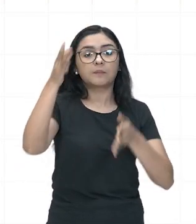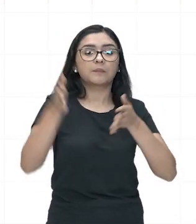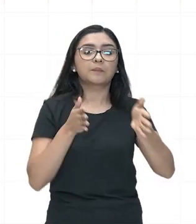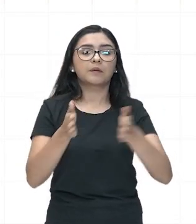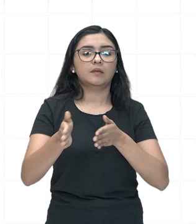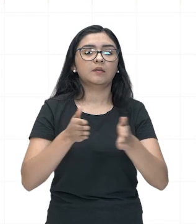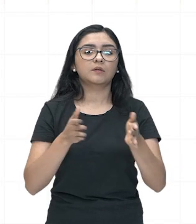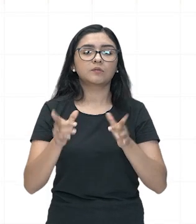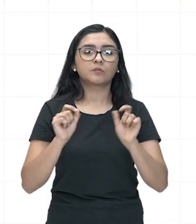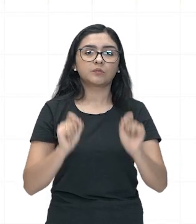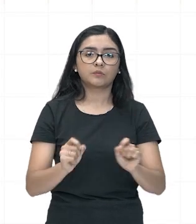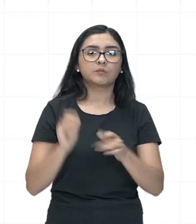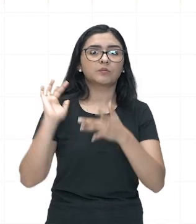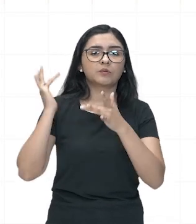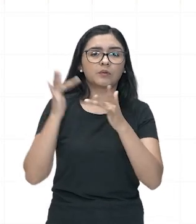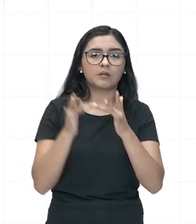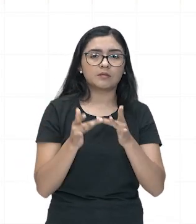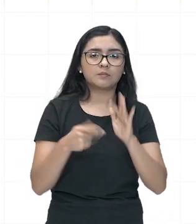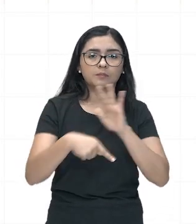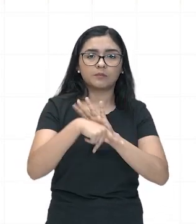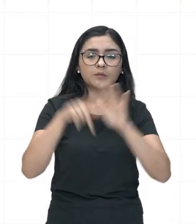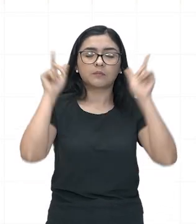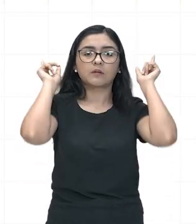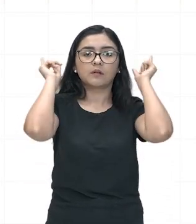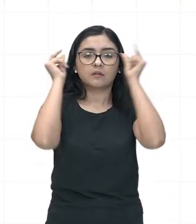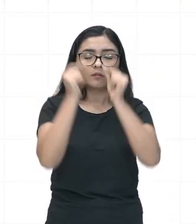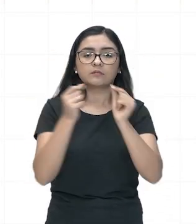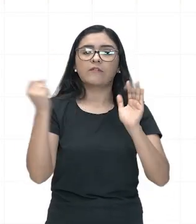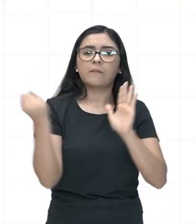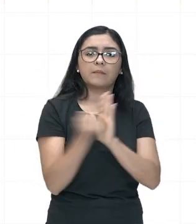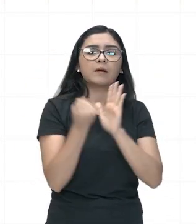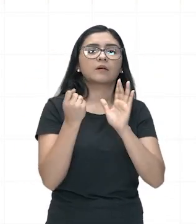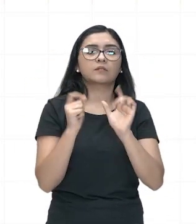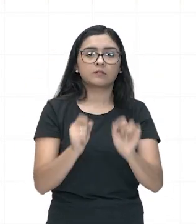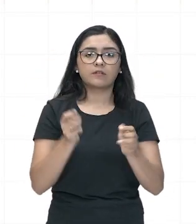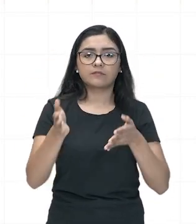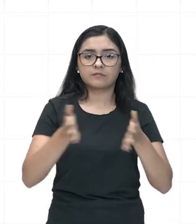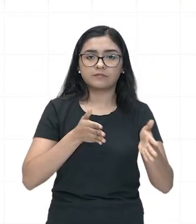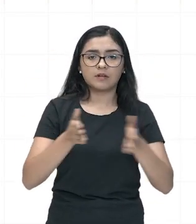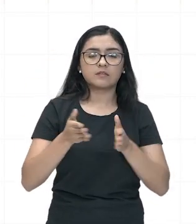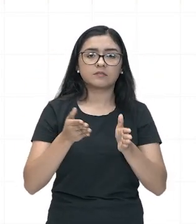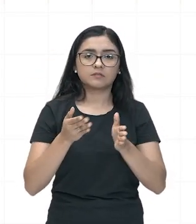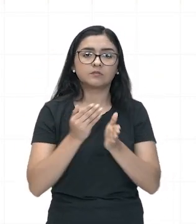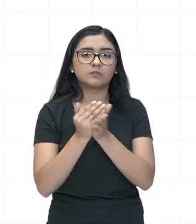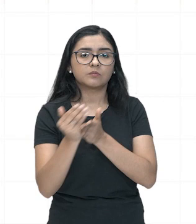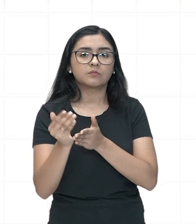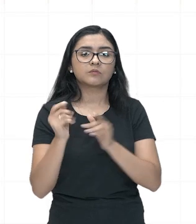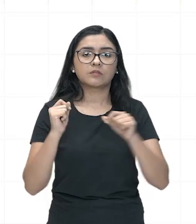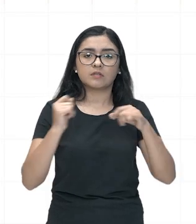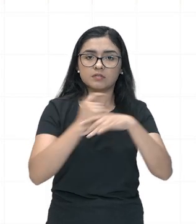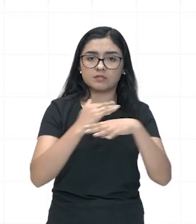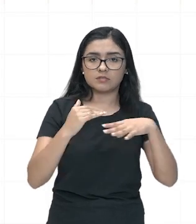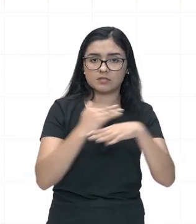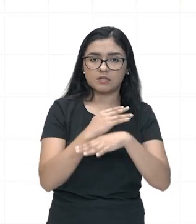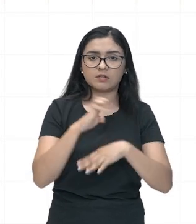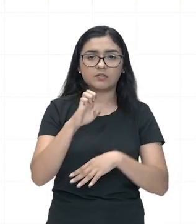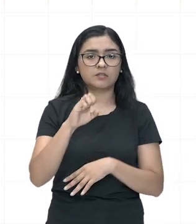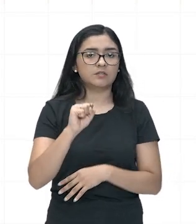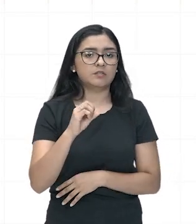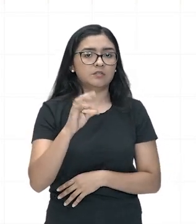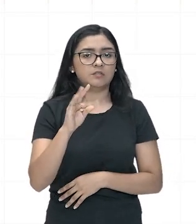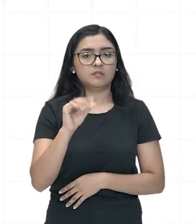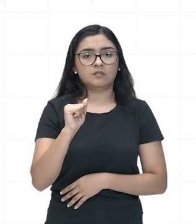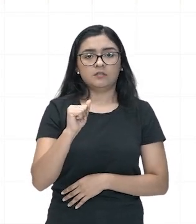clássico na Grécia é marcado pela fase de consolidação das cidades-estados, como